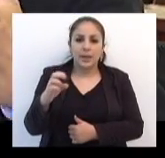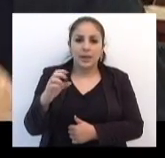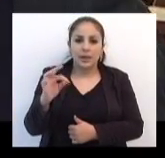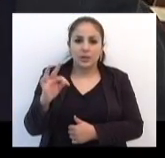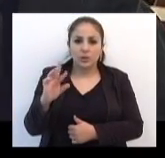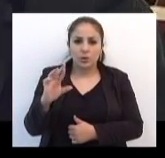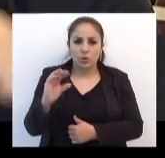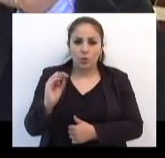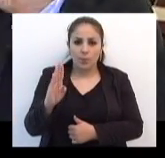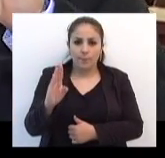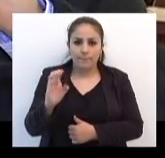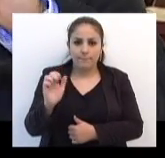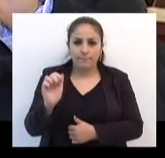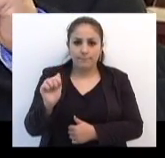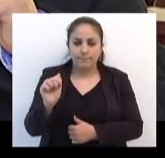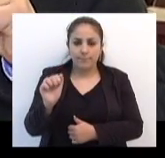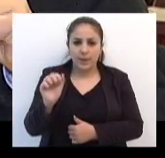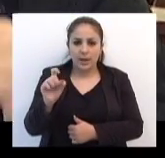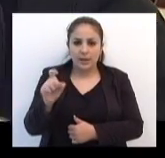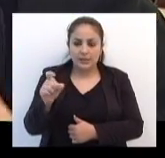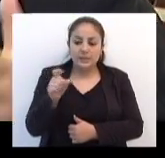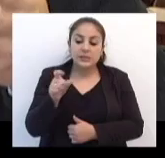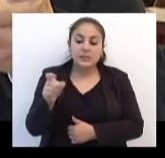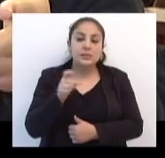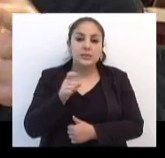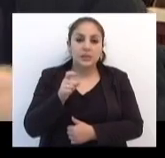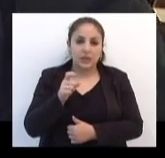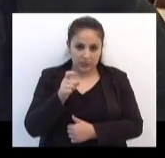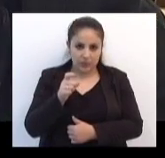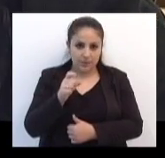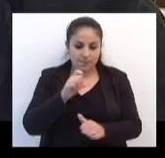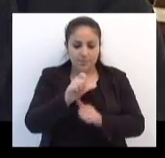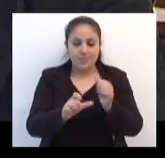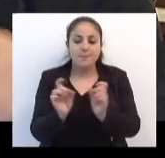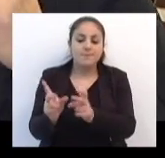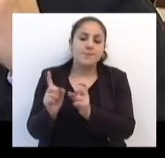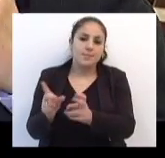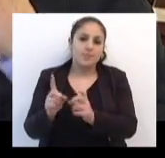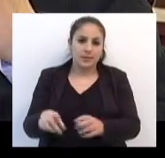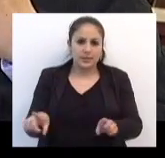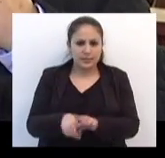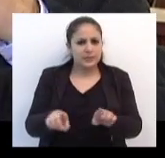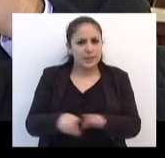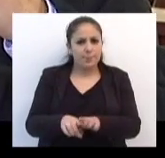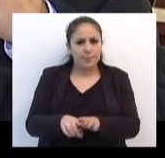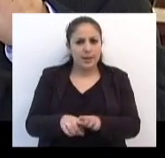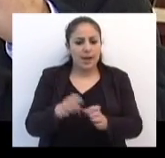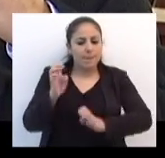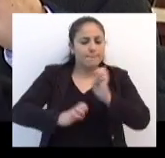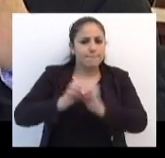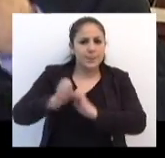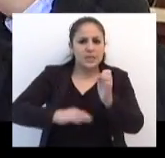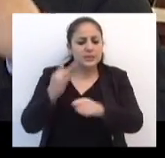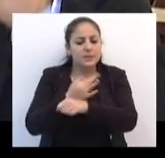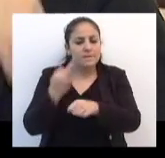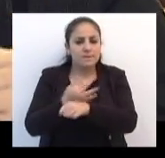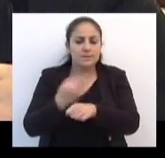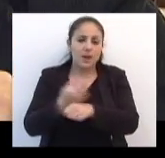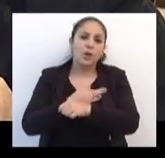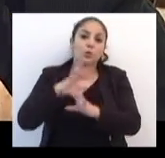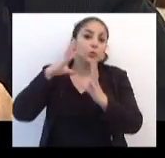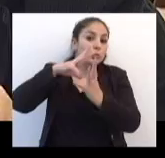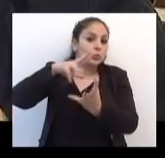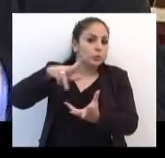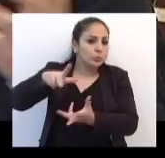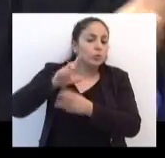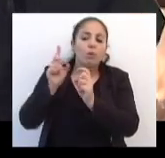para tentar comercializar, como fizeram com a Vale do Rio Doce, entregar a troca de banana, a maior mineradora de ferro e de minérios do mundo.